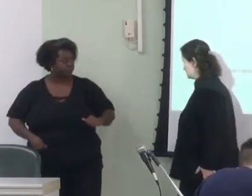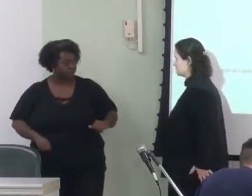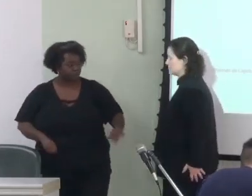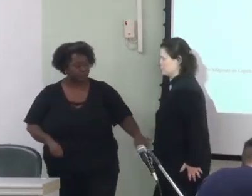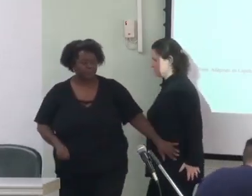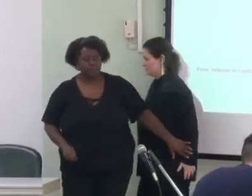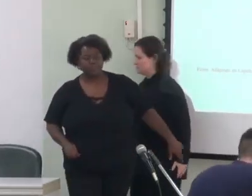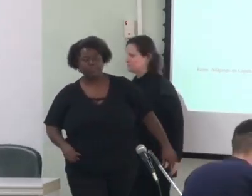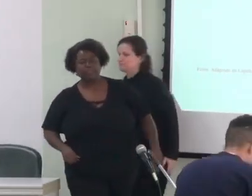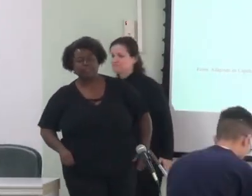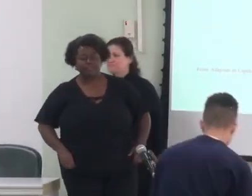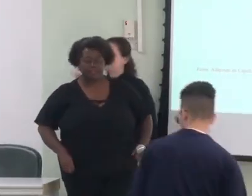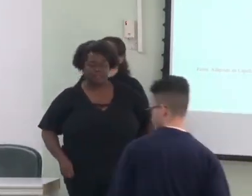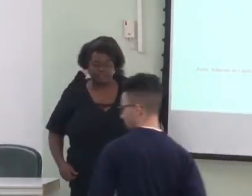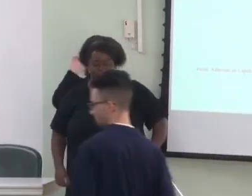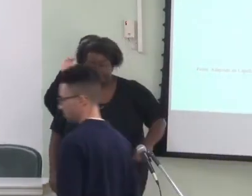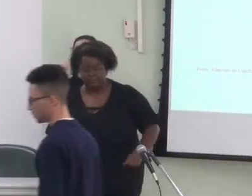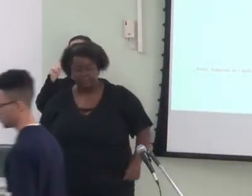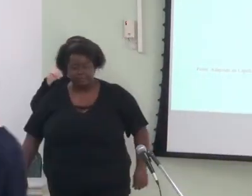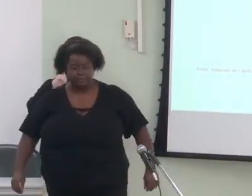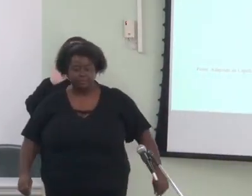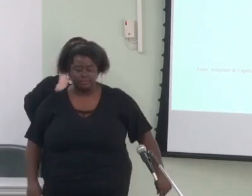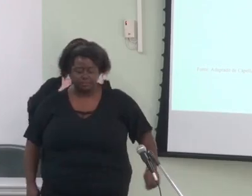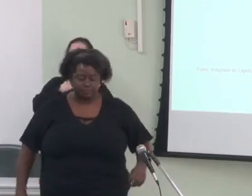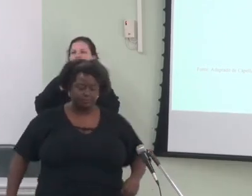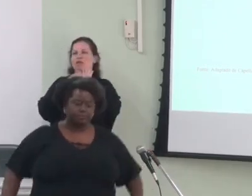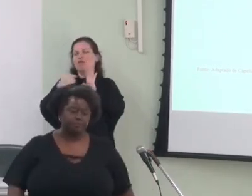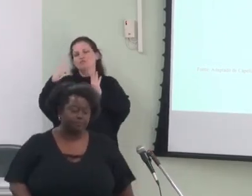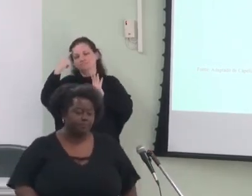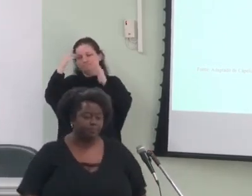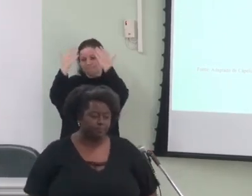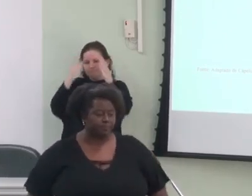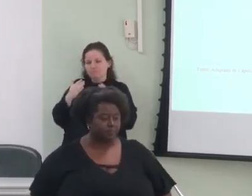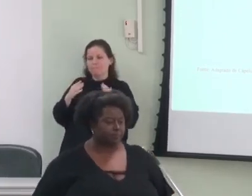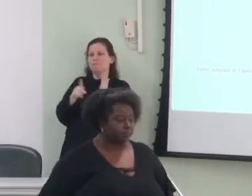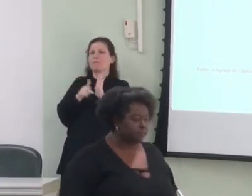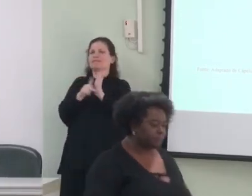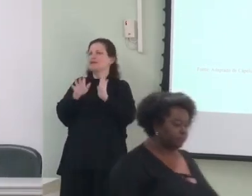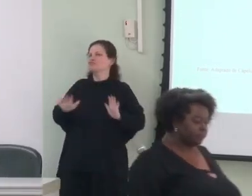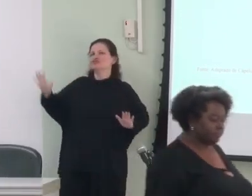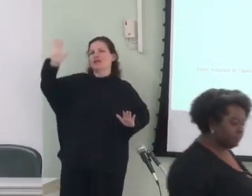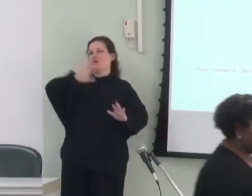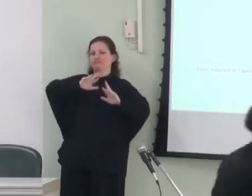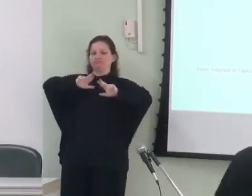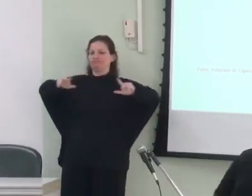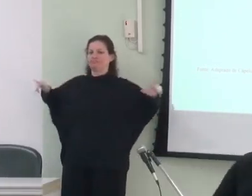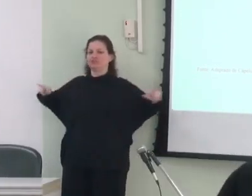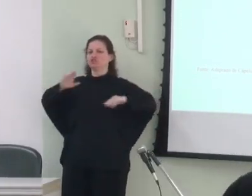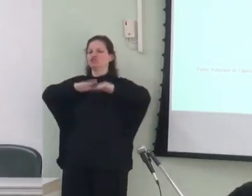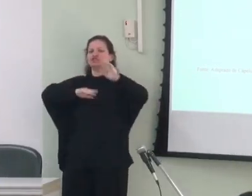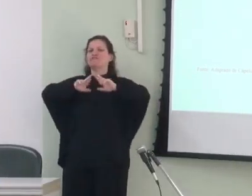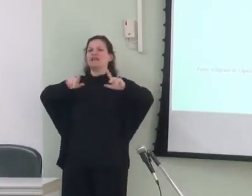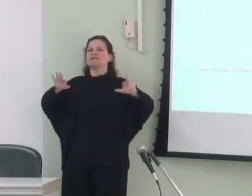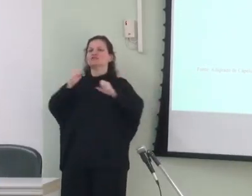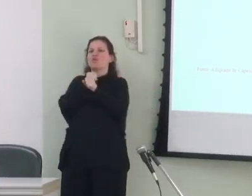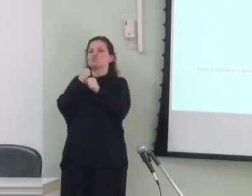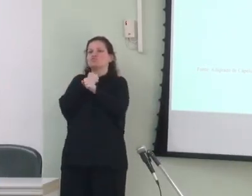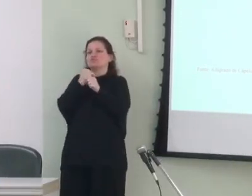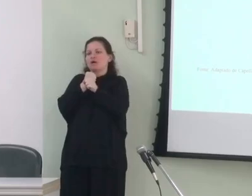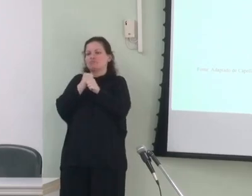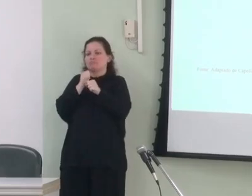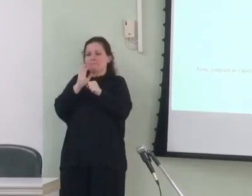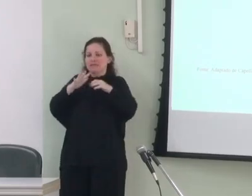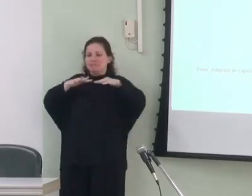nesse caso o Capelli elabora um modelo em que analisa propriedades gerais compartilhadas por diferentes construções de uma mesma rede